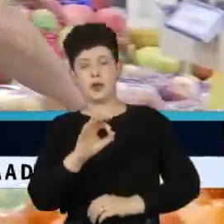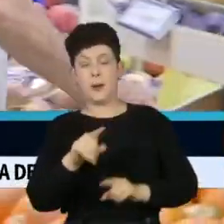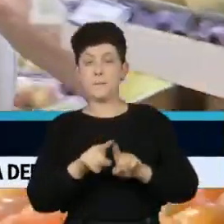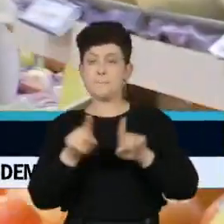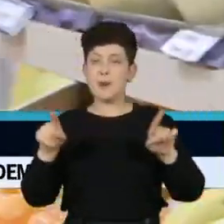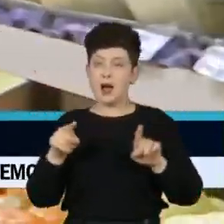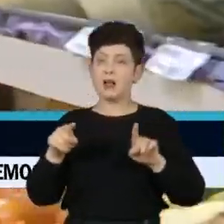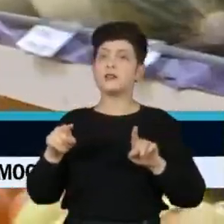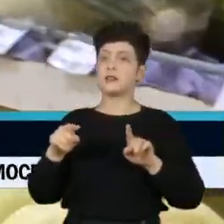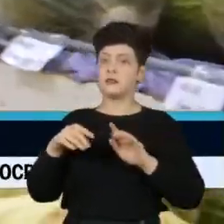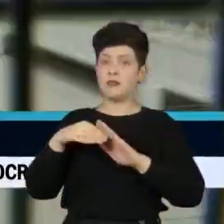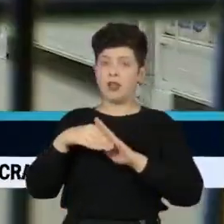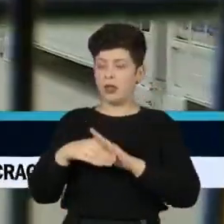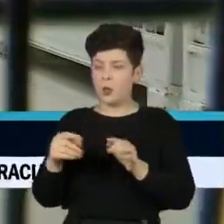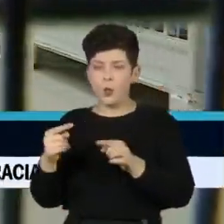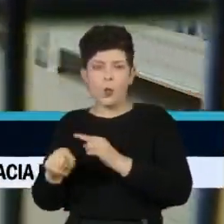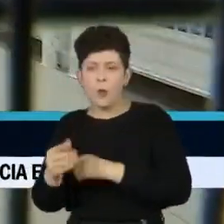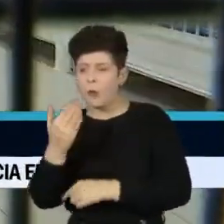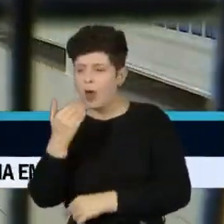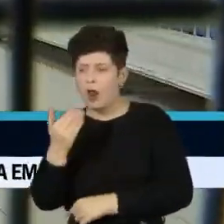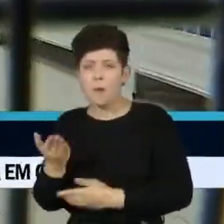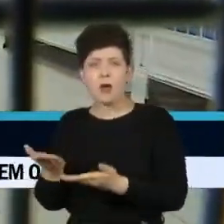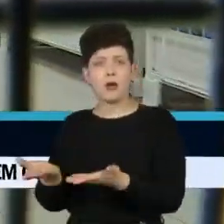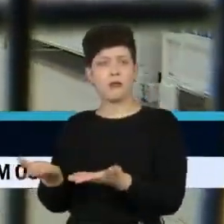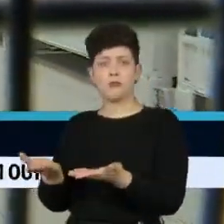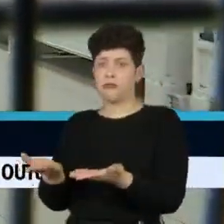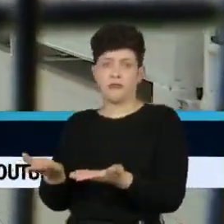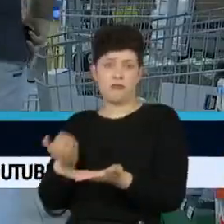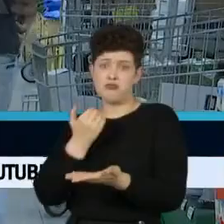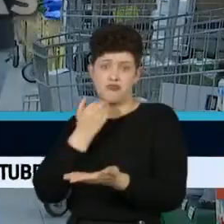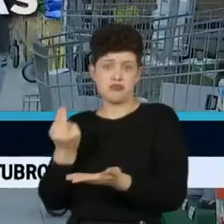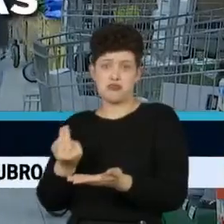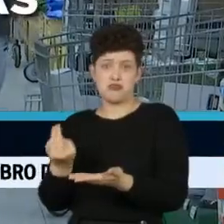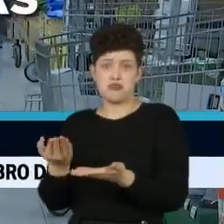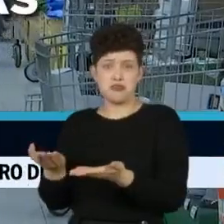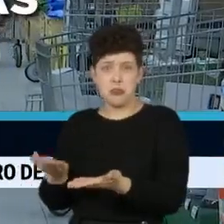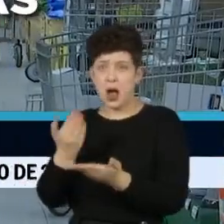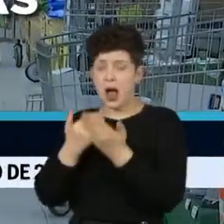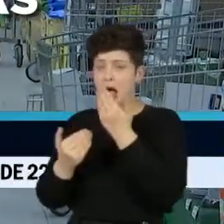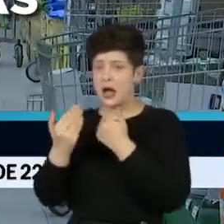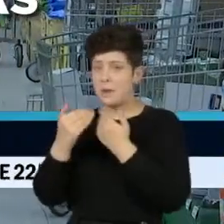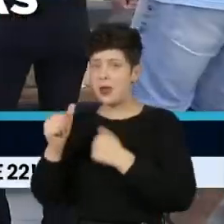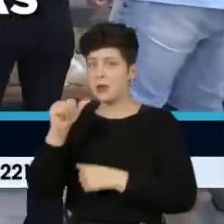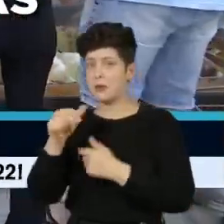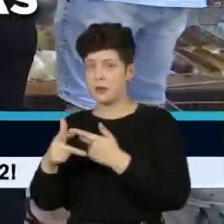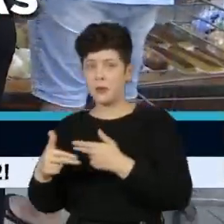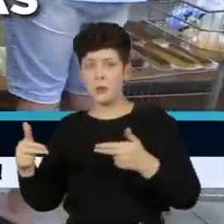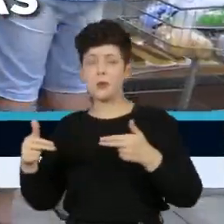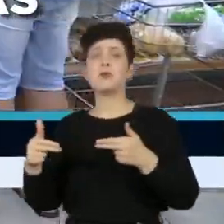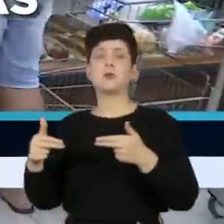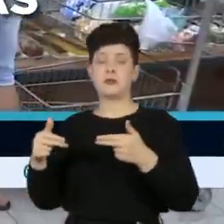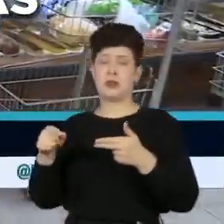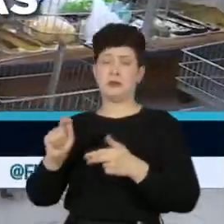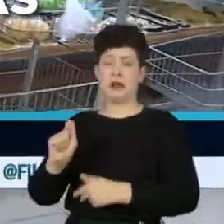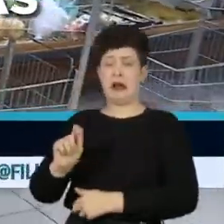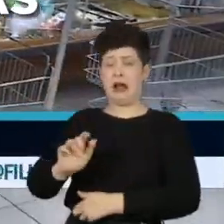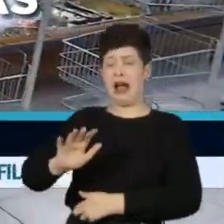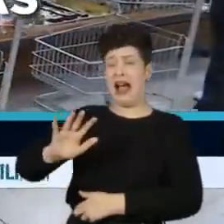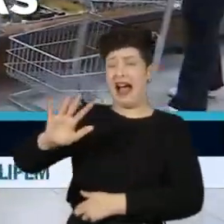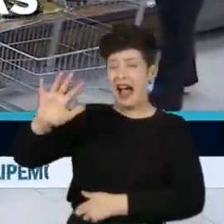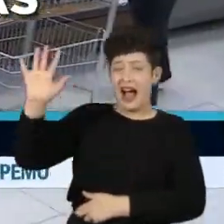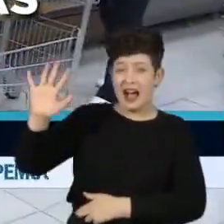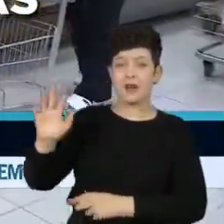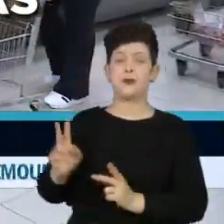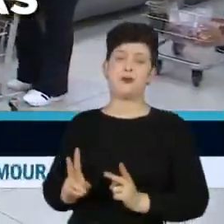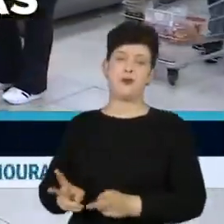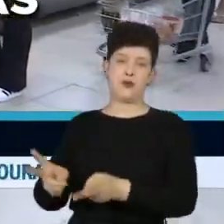negativa não chegou nem perto do bolso das famílias mais pobres. A alimentação e bebidas, que mais pesam no orçamento das camadas